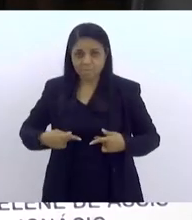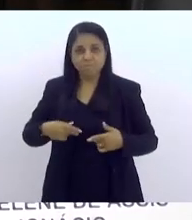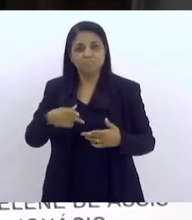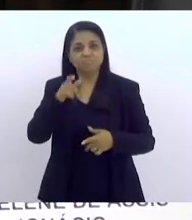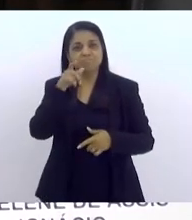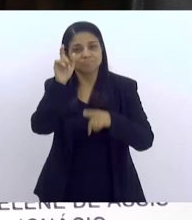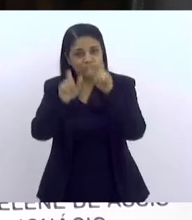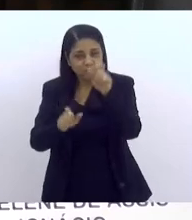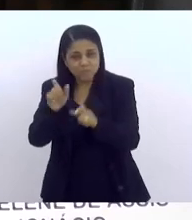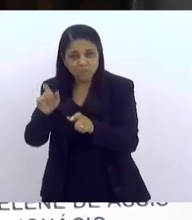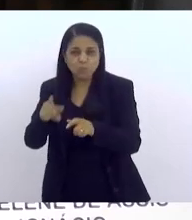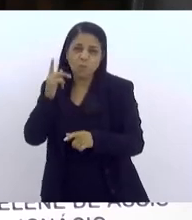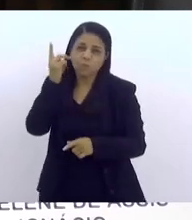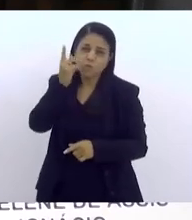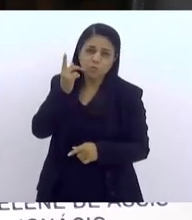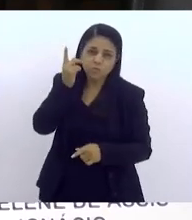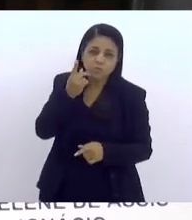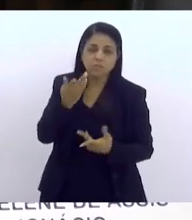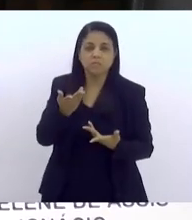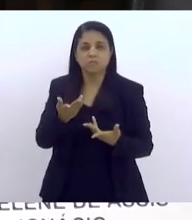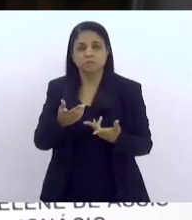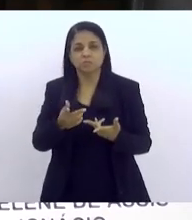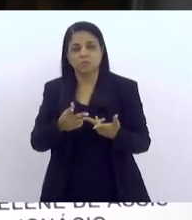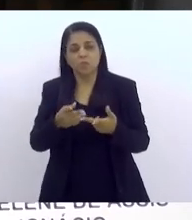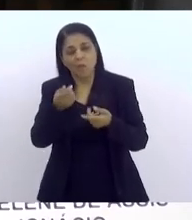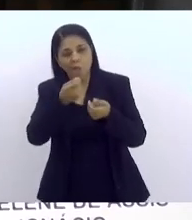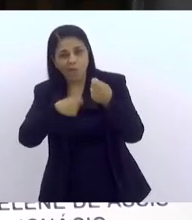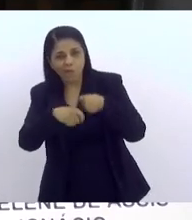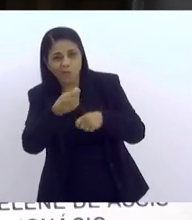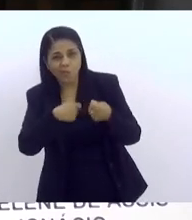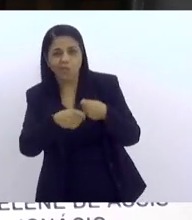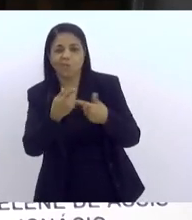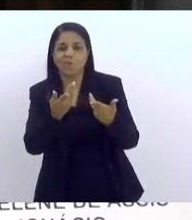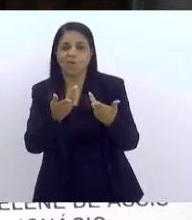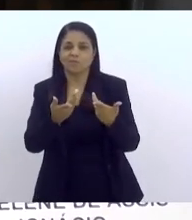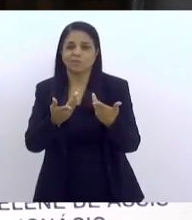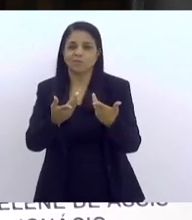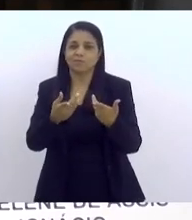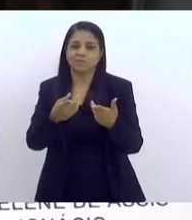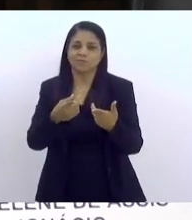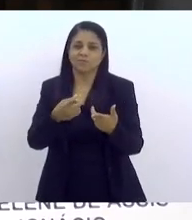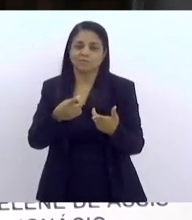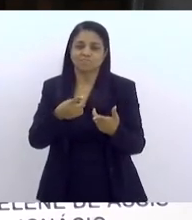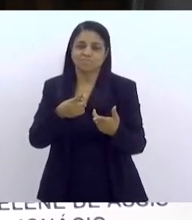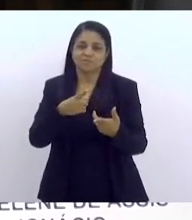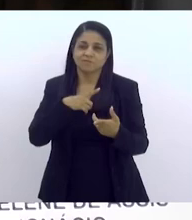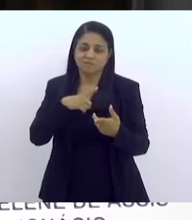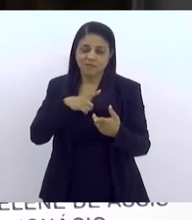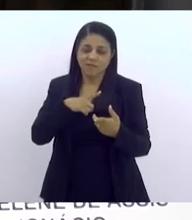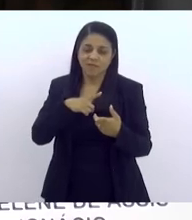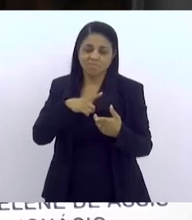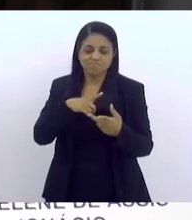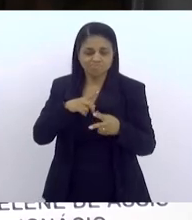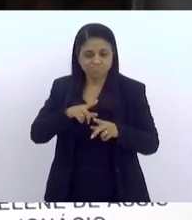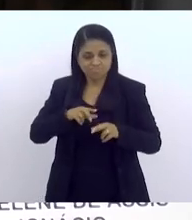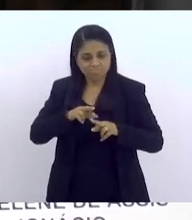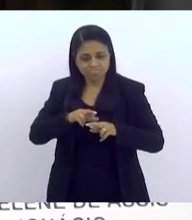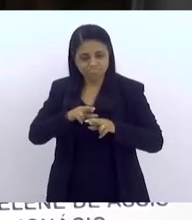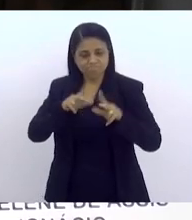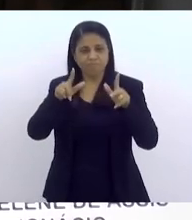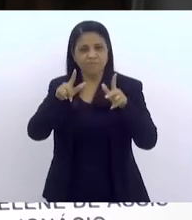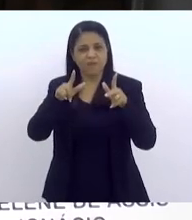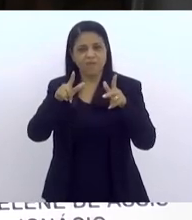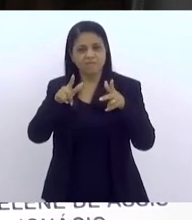para o desenvolvimento político, para o desenvolvimento econômico, mas quando a gente tem diferença nessa forma de acesso,